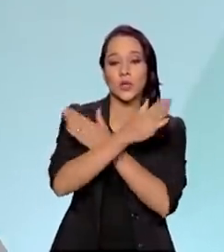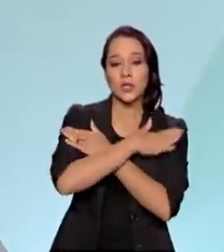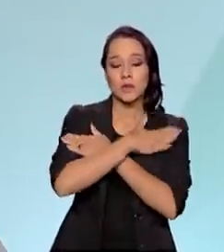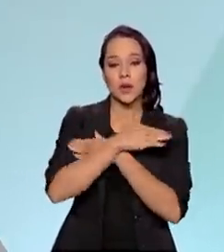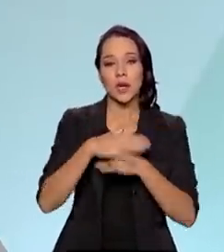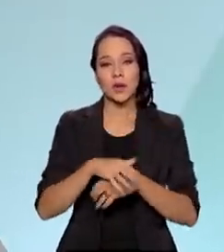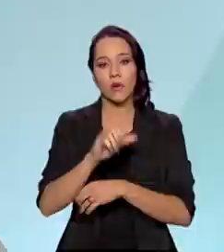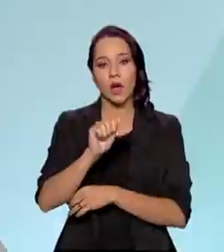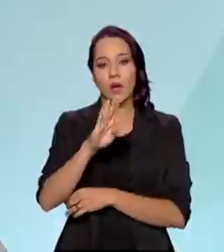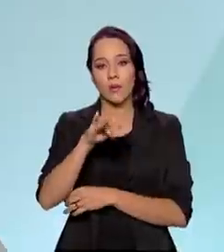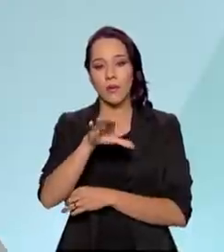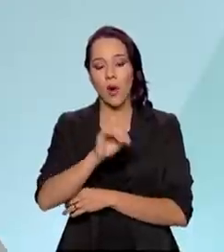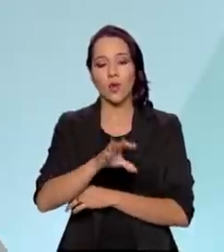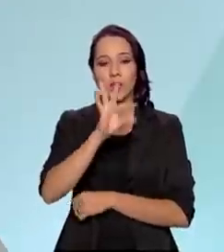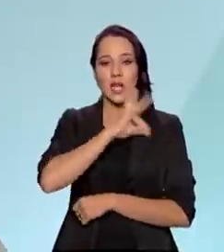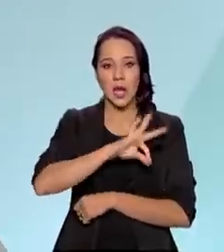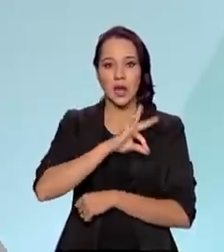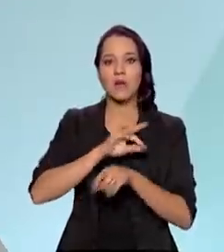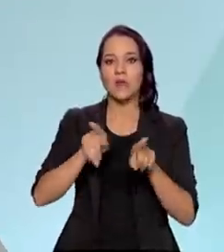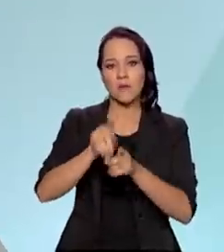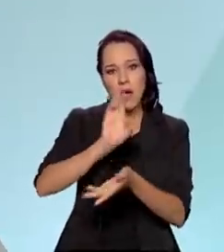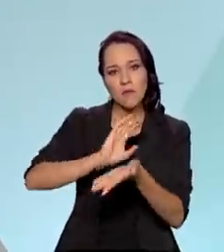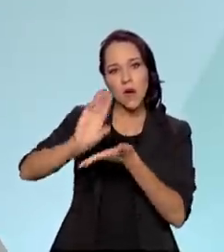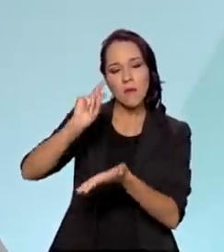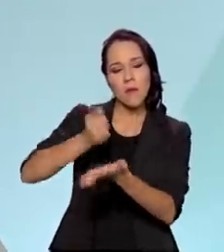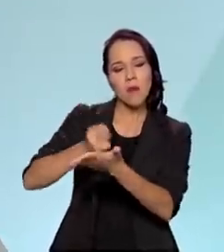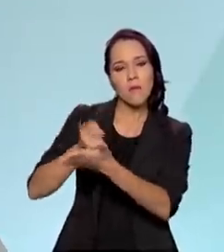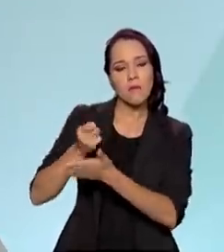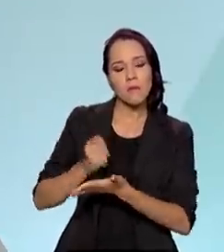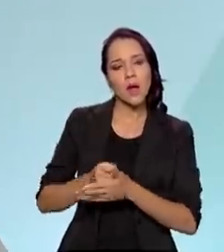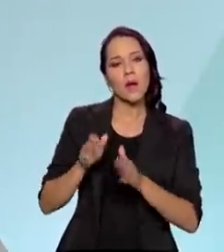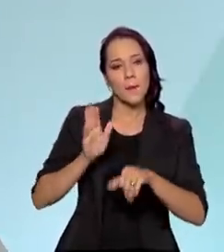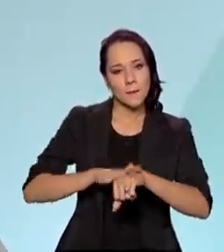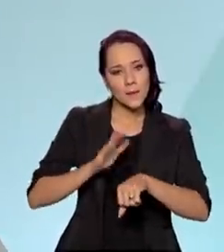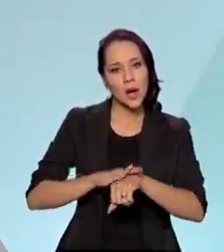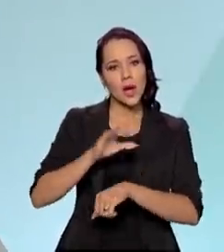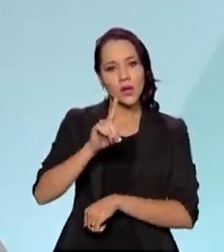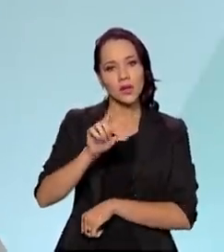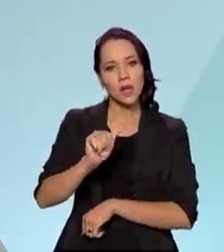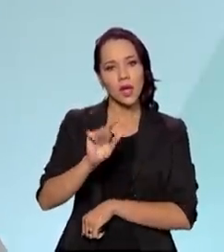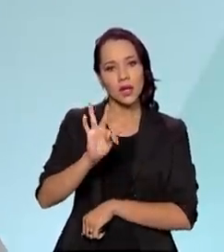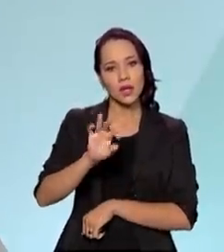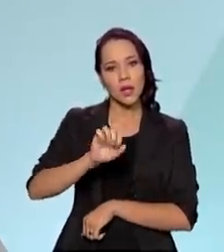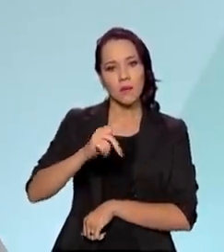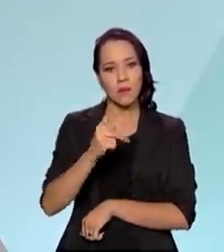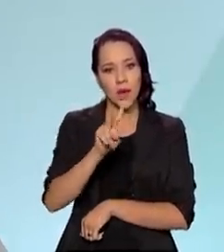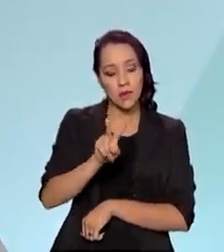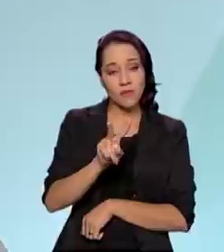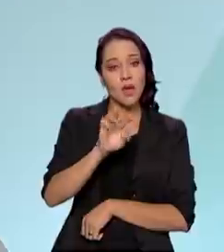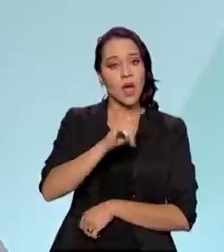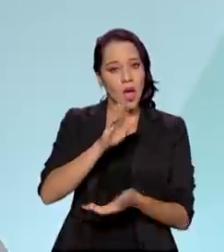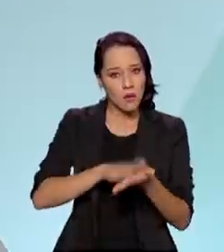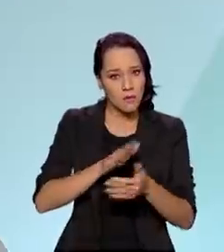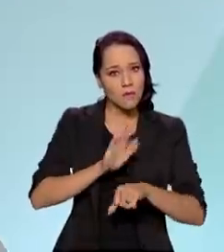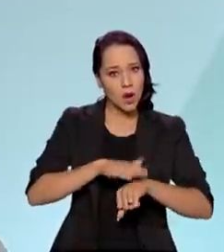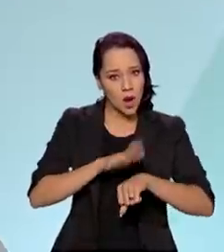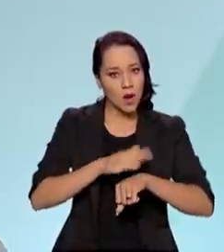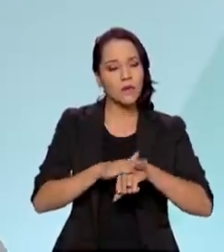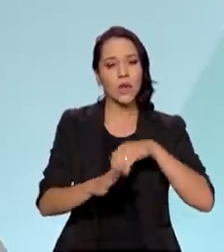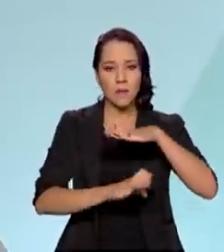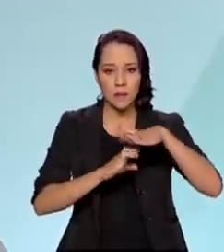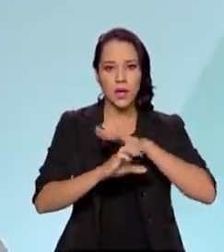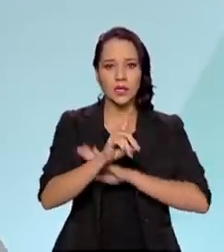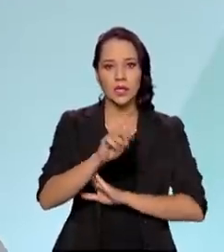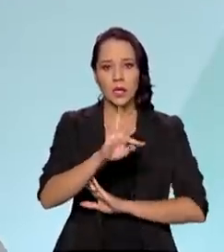também são processados e pagos, comandados o pagamento pela Dataprev. A geração da folha que vai para os bancos é feita pela Dataprev. E